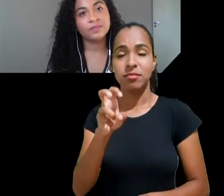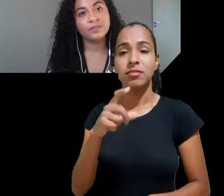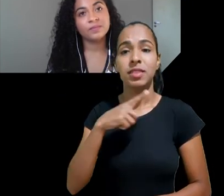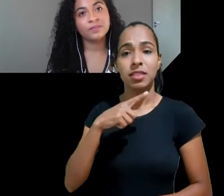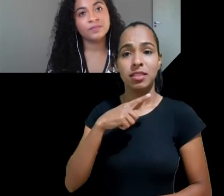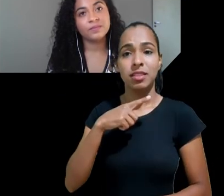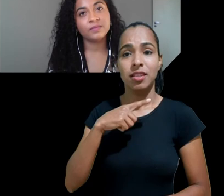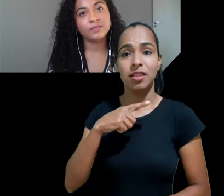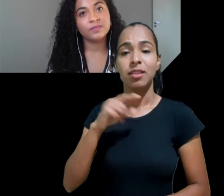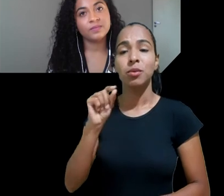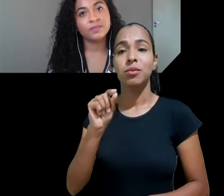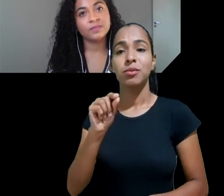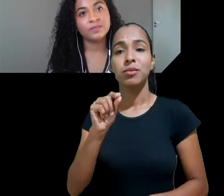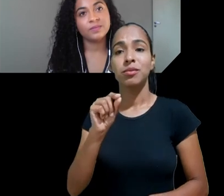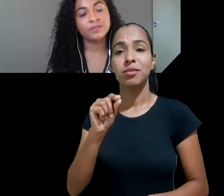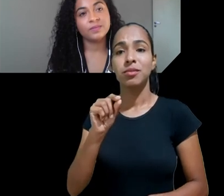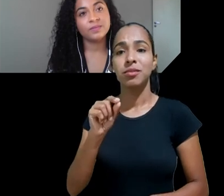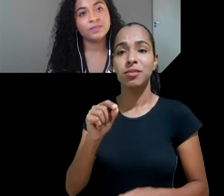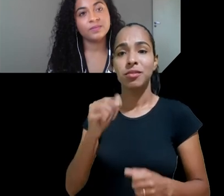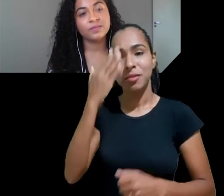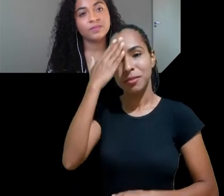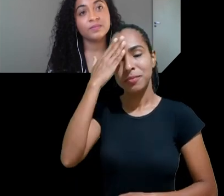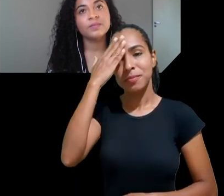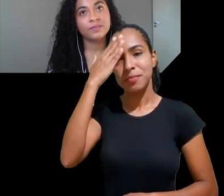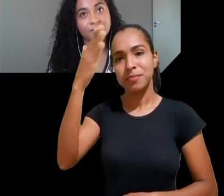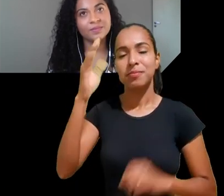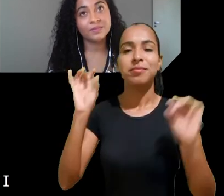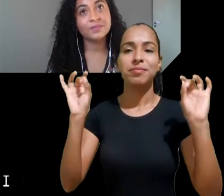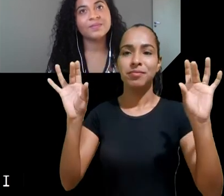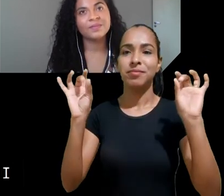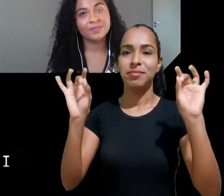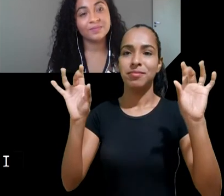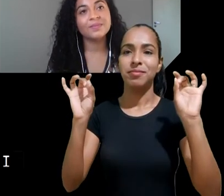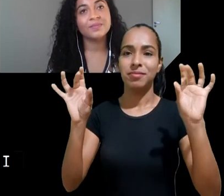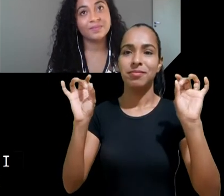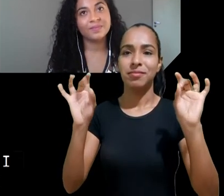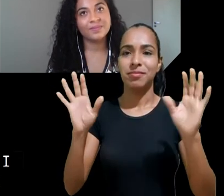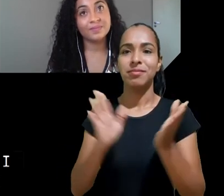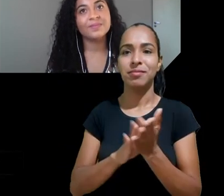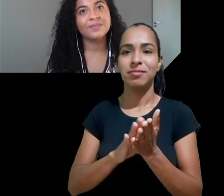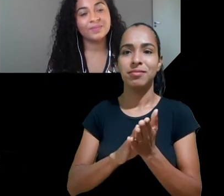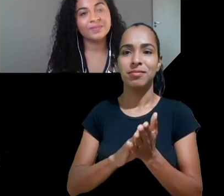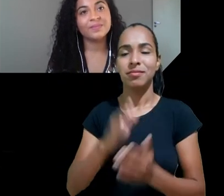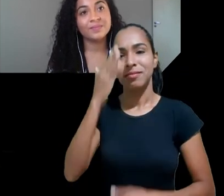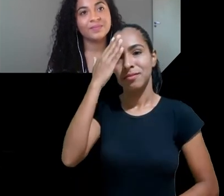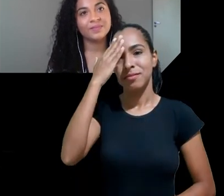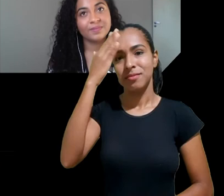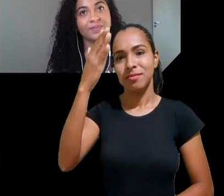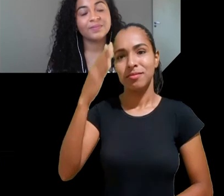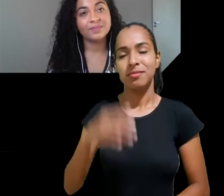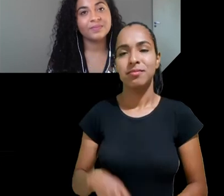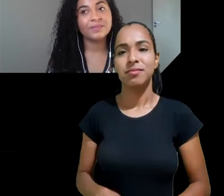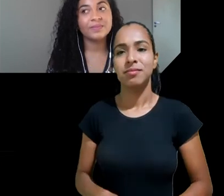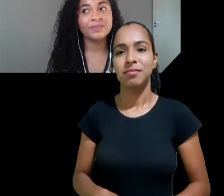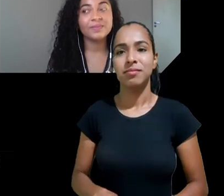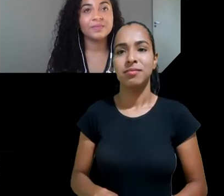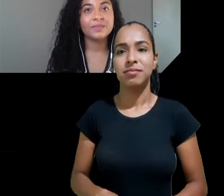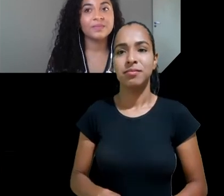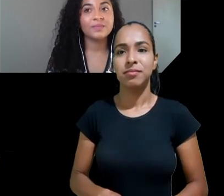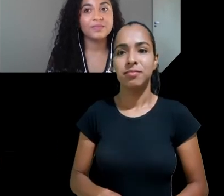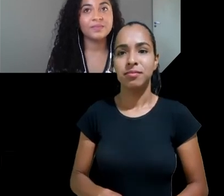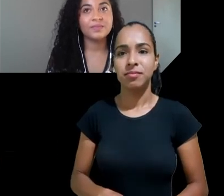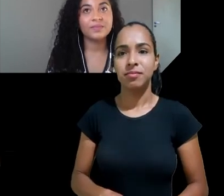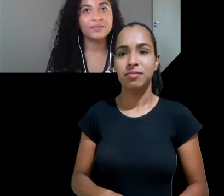aqui um agradecimento especial a todos eles e a todas elas que deixaram sua contribuição e sua marca nessa história muito obrigada por